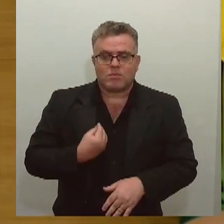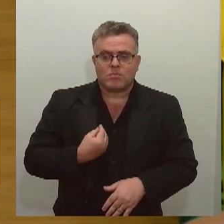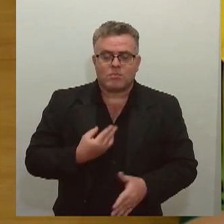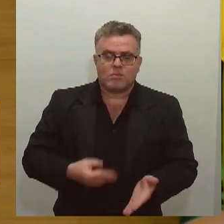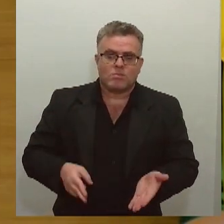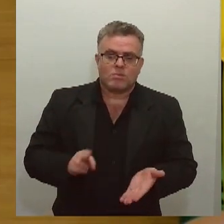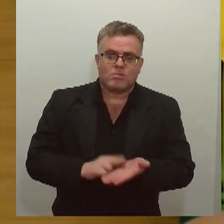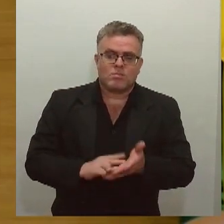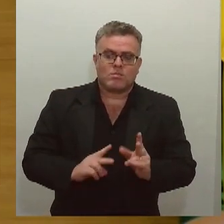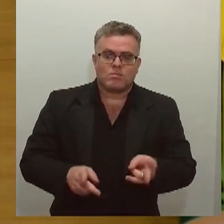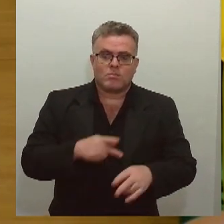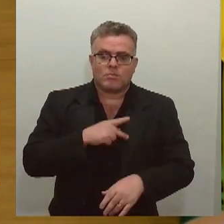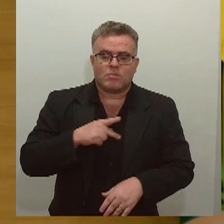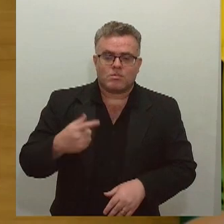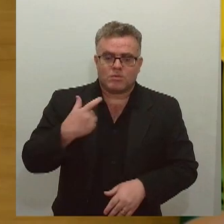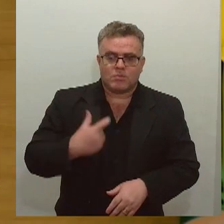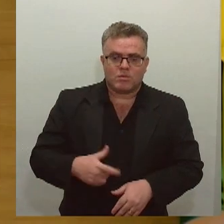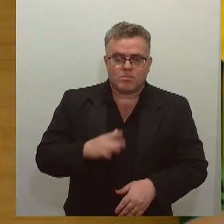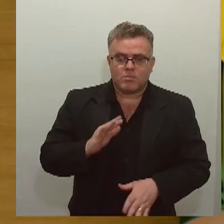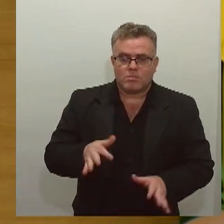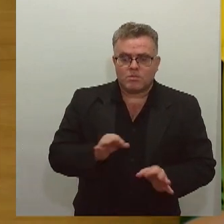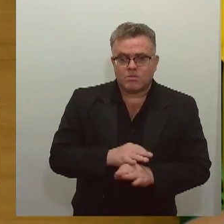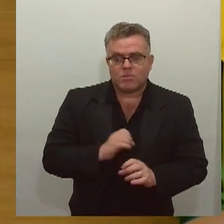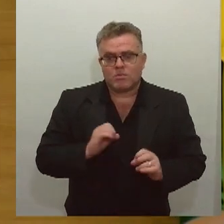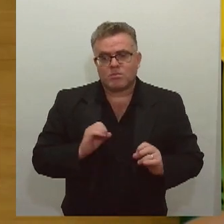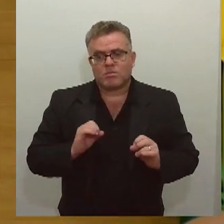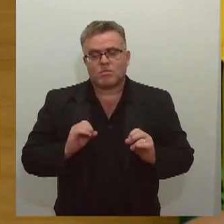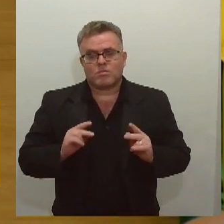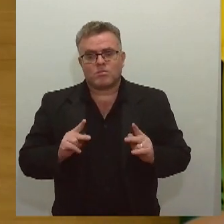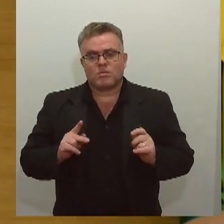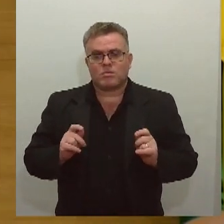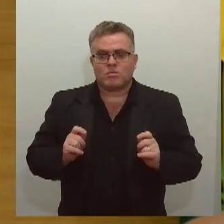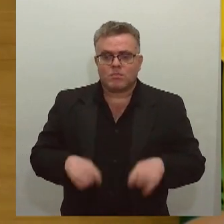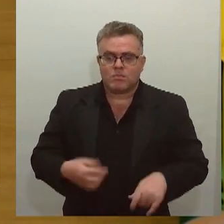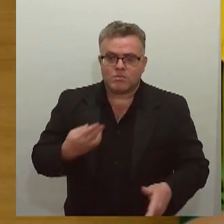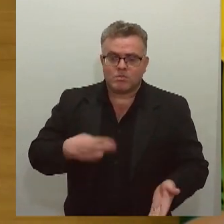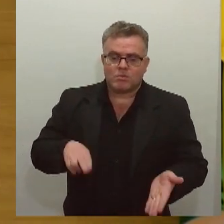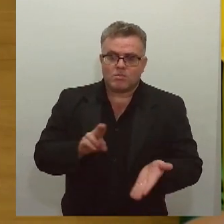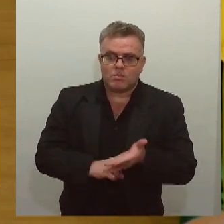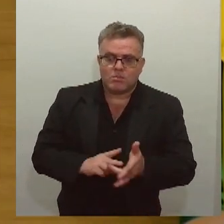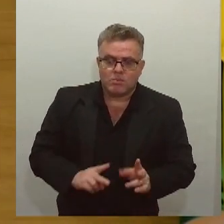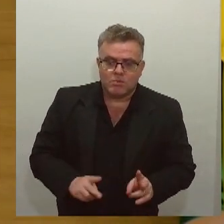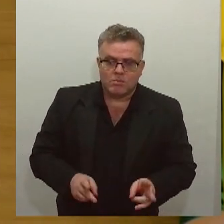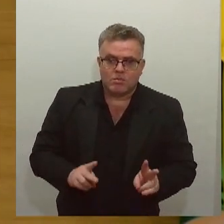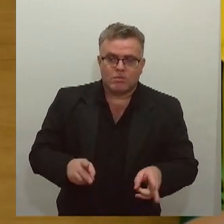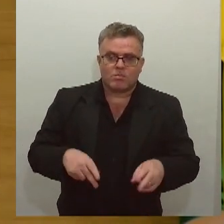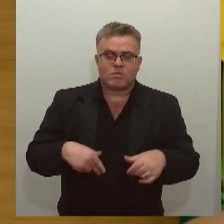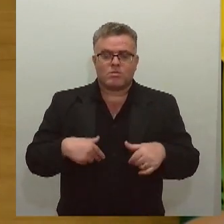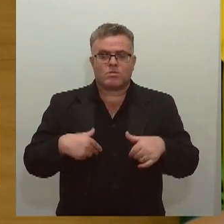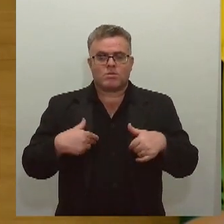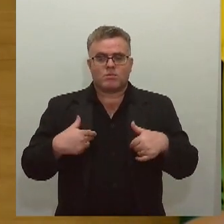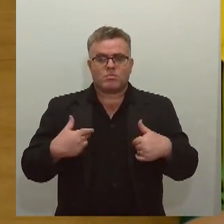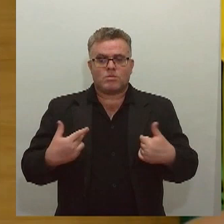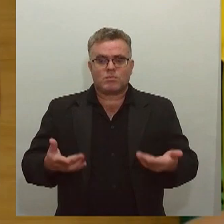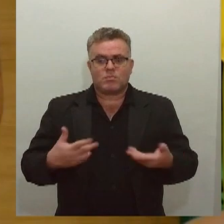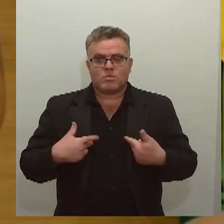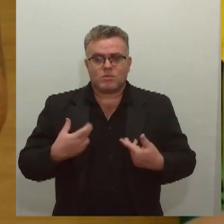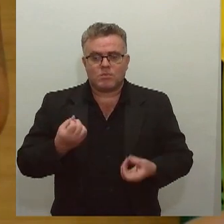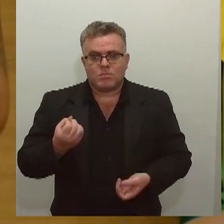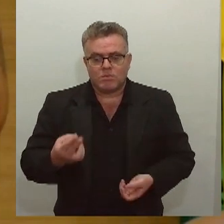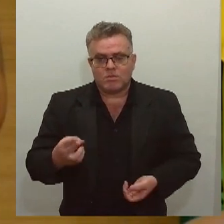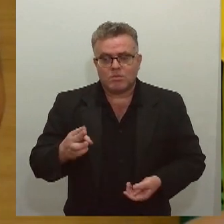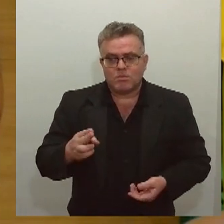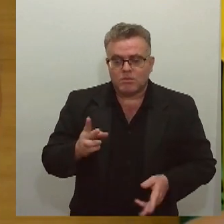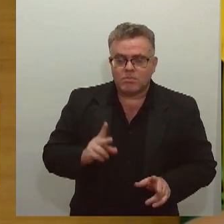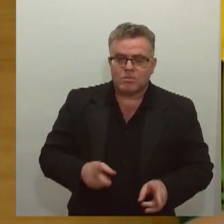delas, que a Comissão da Agricultura, que é a comissão que eu me identifico, é uma das bandeiras que eu luto, que eu brigo, que eu vou continuar durante o meu